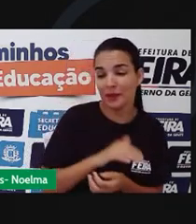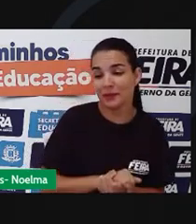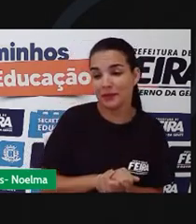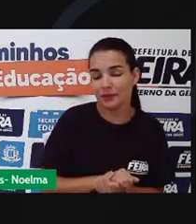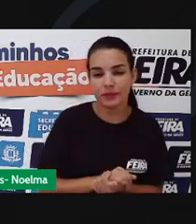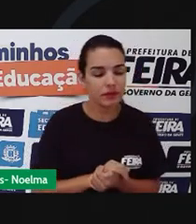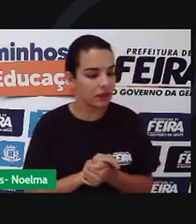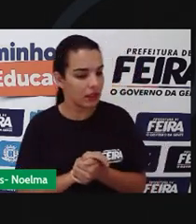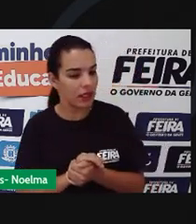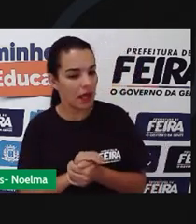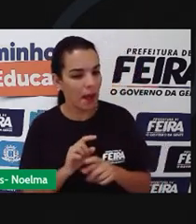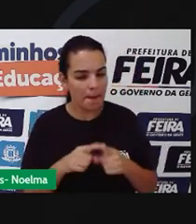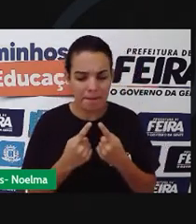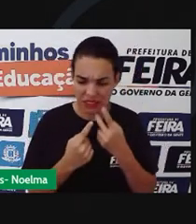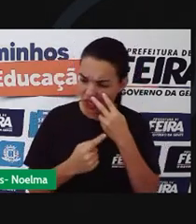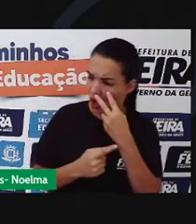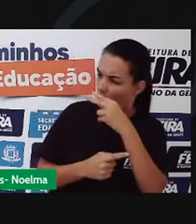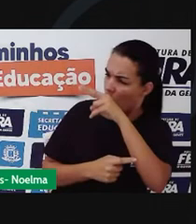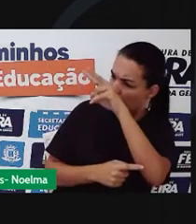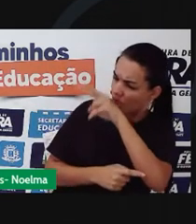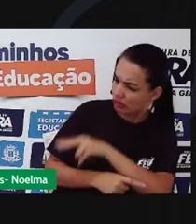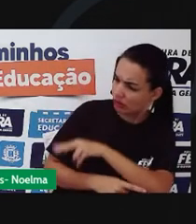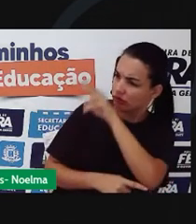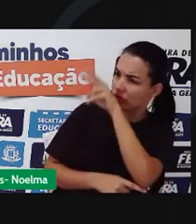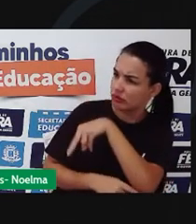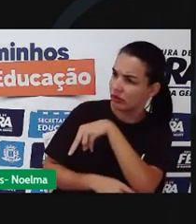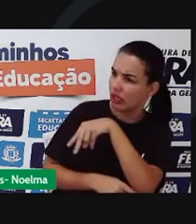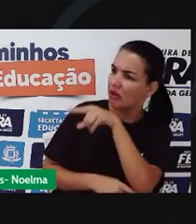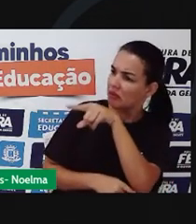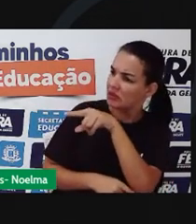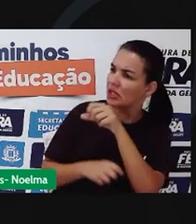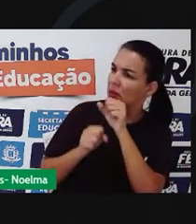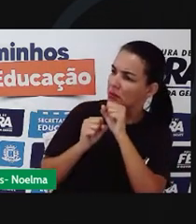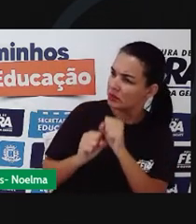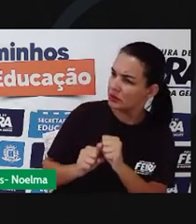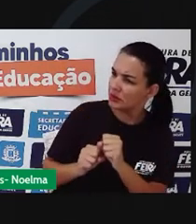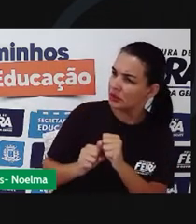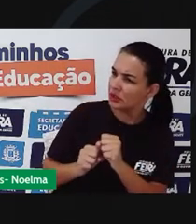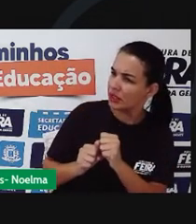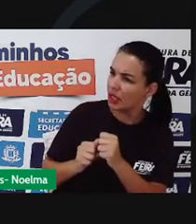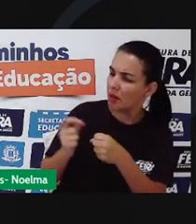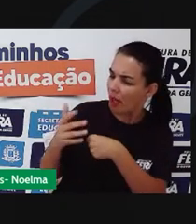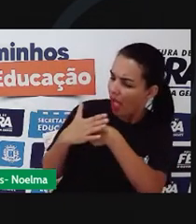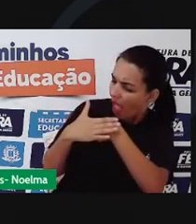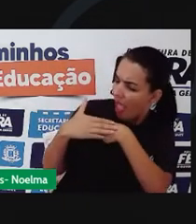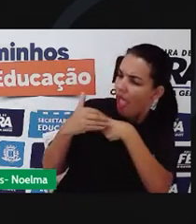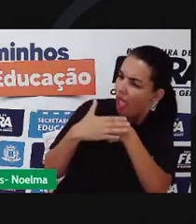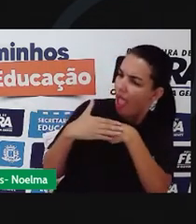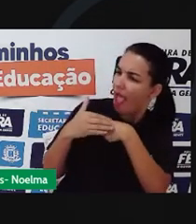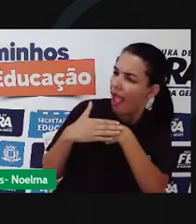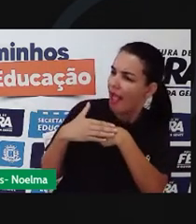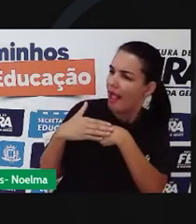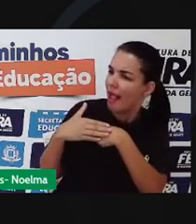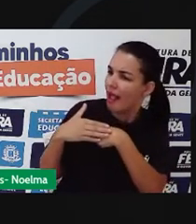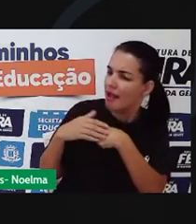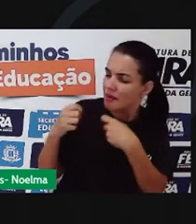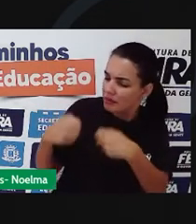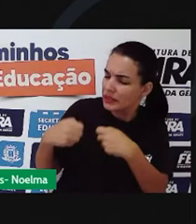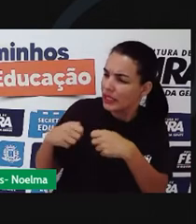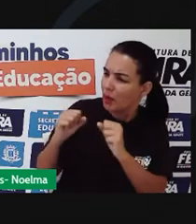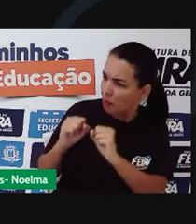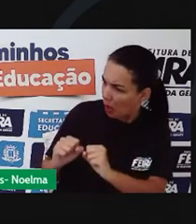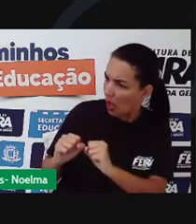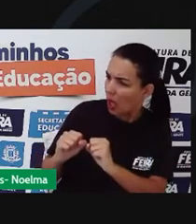Mas, olha, olhando para você, bem que você podia me cativar, me domesticar.